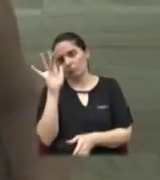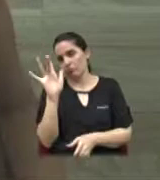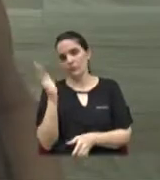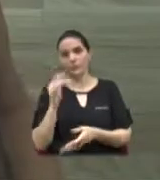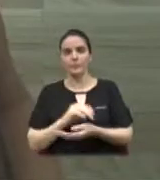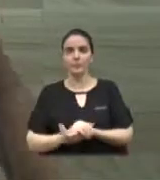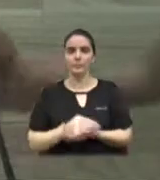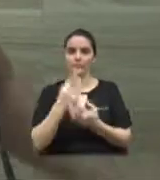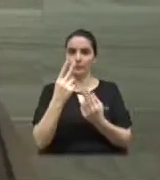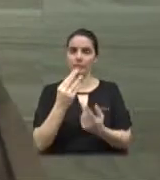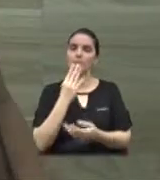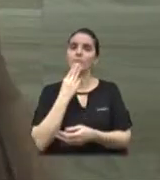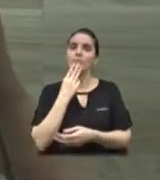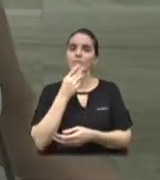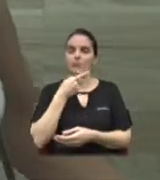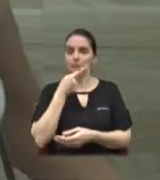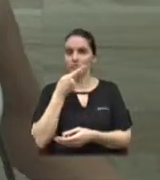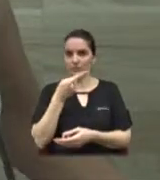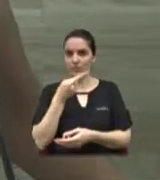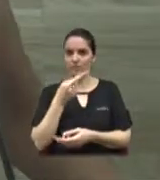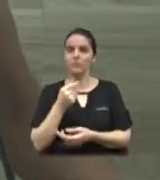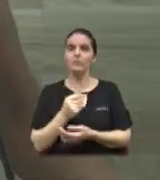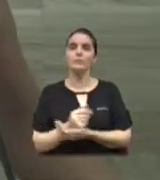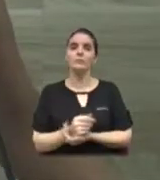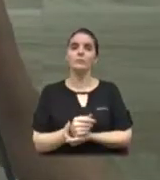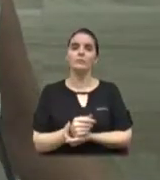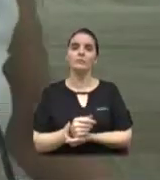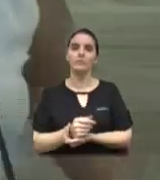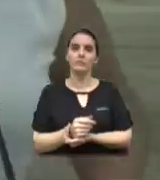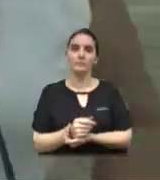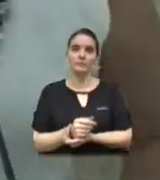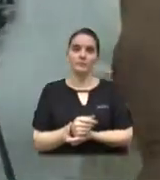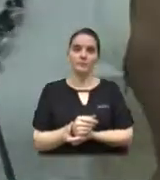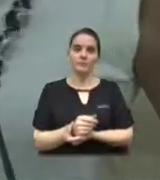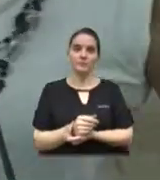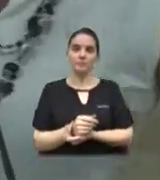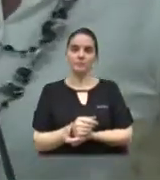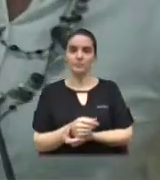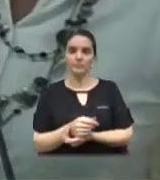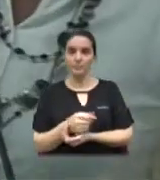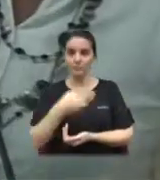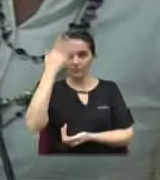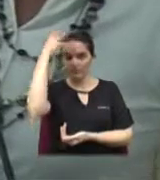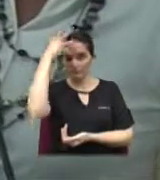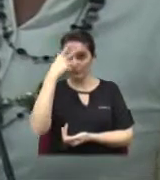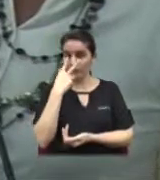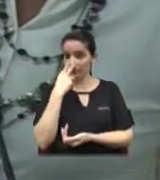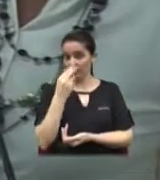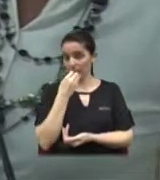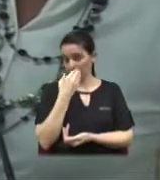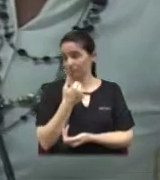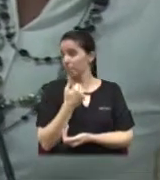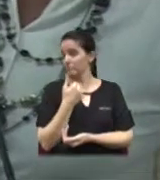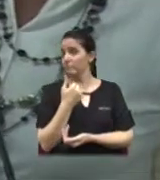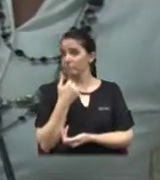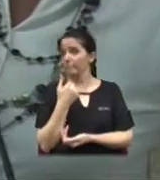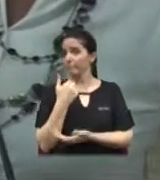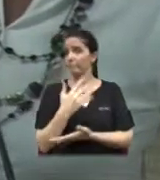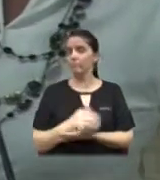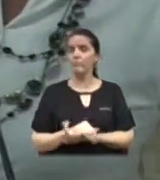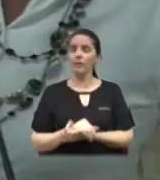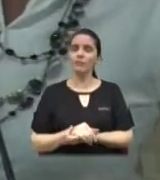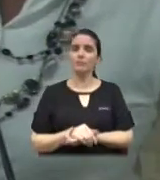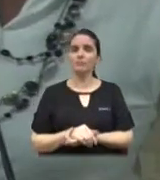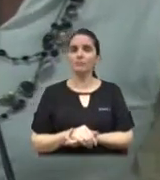Como o vereador Vaguinho me disse ali quando eu estava subindo as escadas, acho interessante que possamos